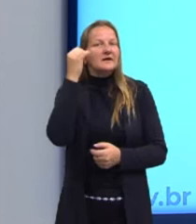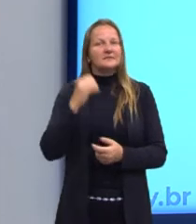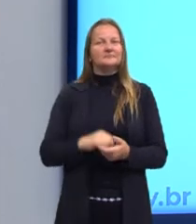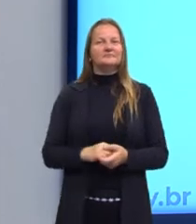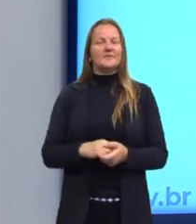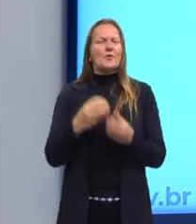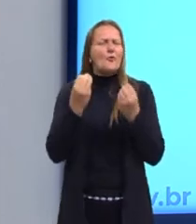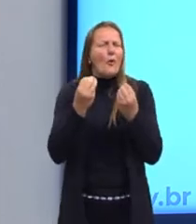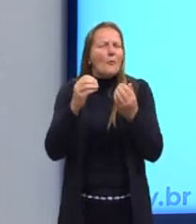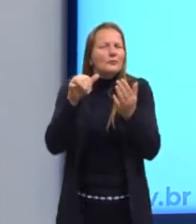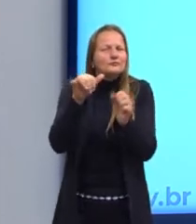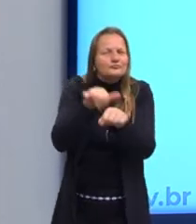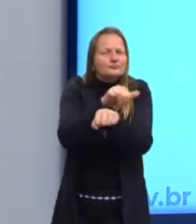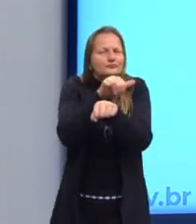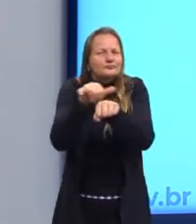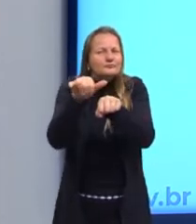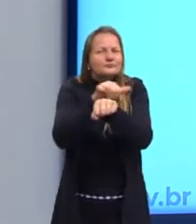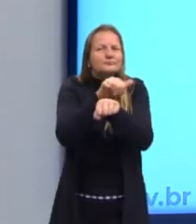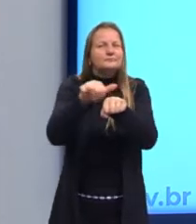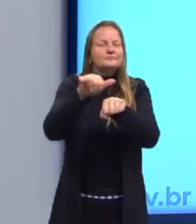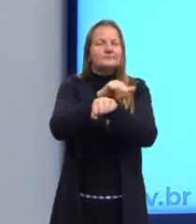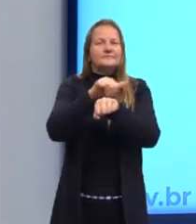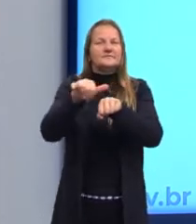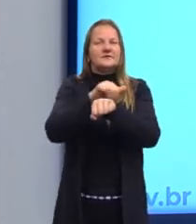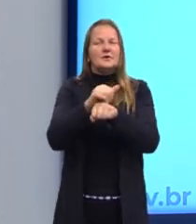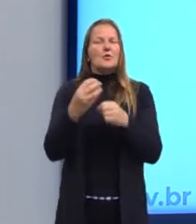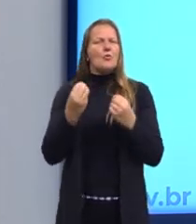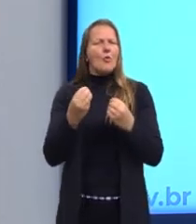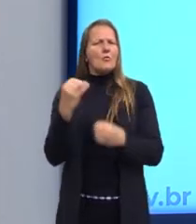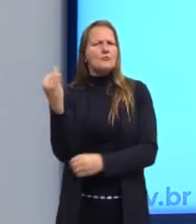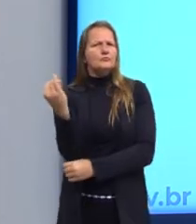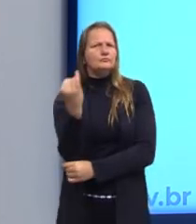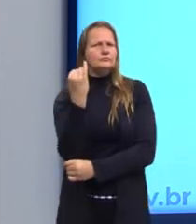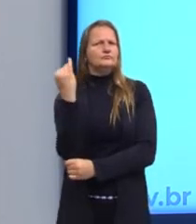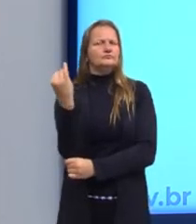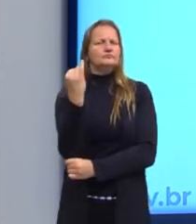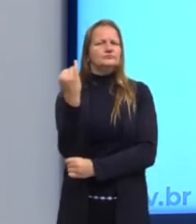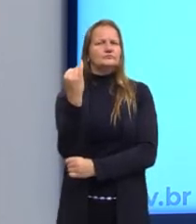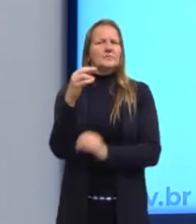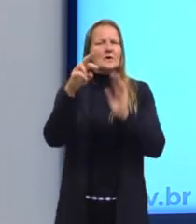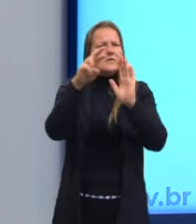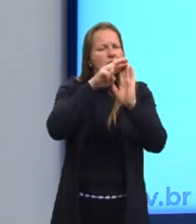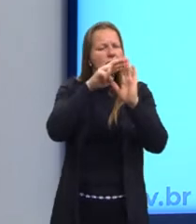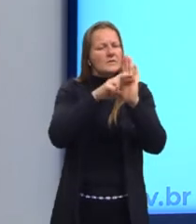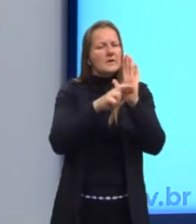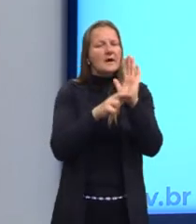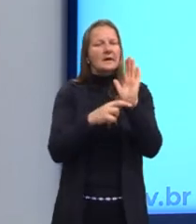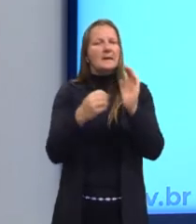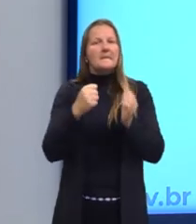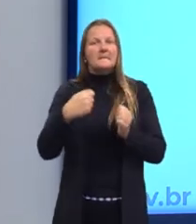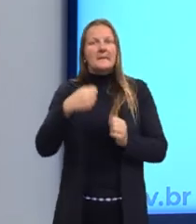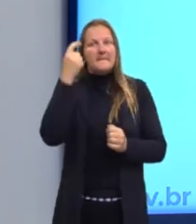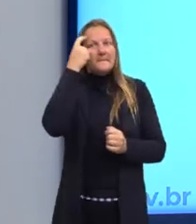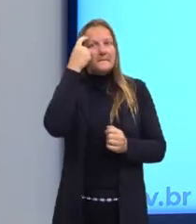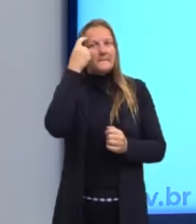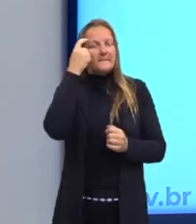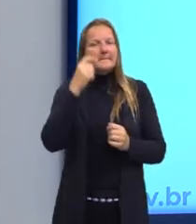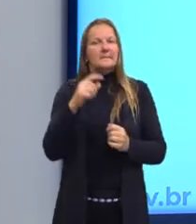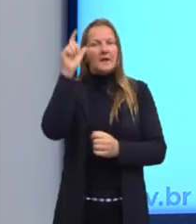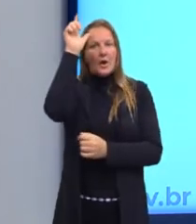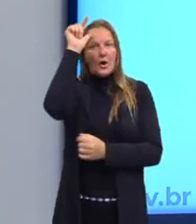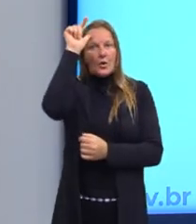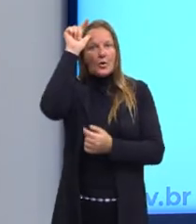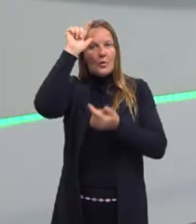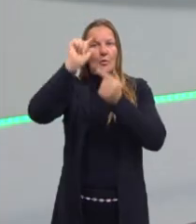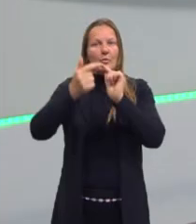maneira, o Aristóteles vai pensar fundamentos, regras para pensar. Então a lógica que nós temos